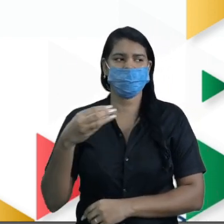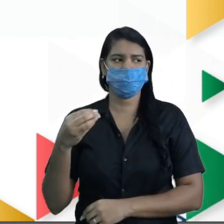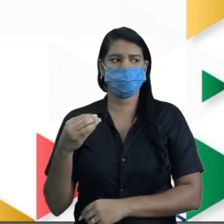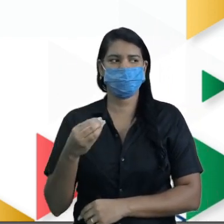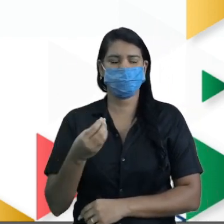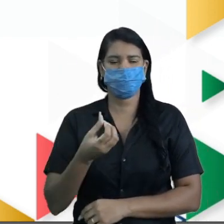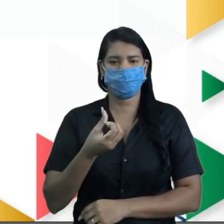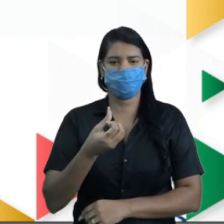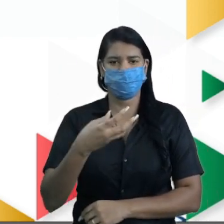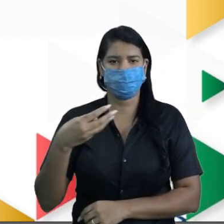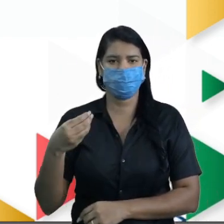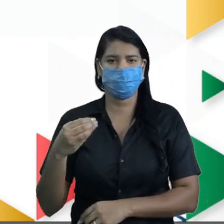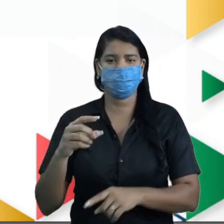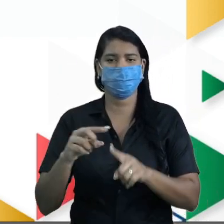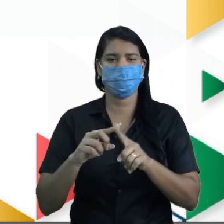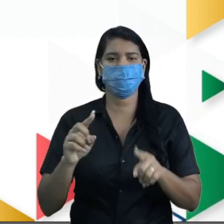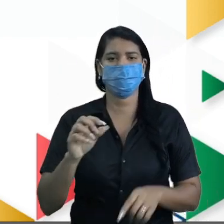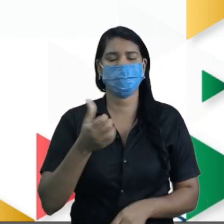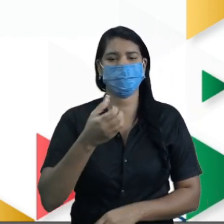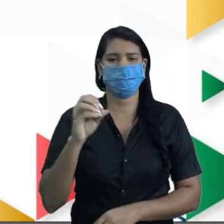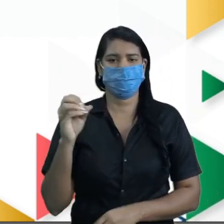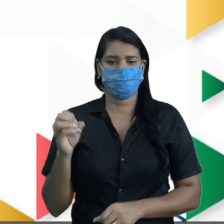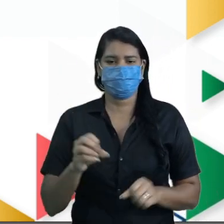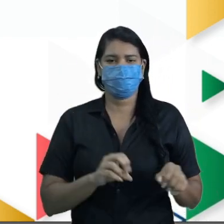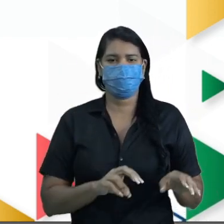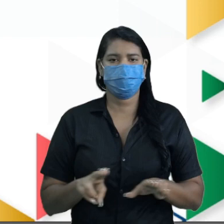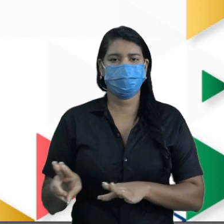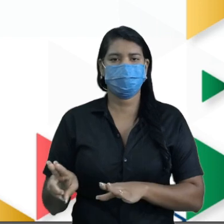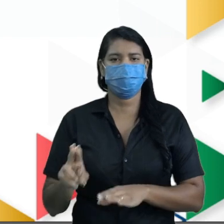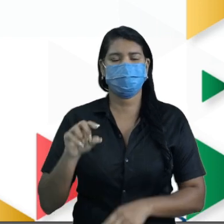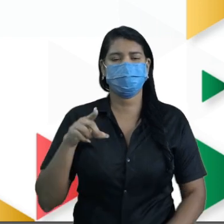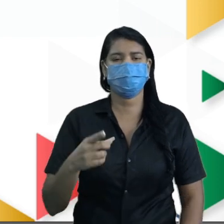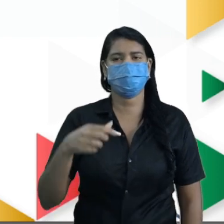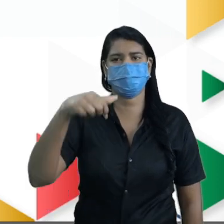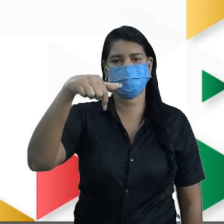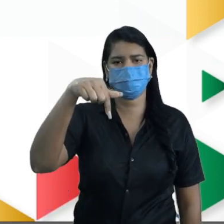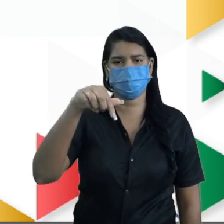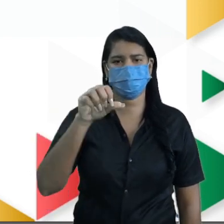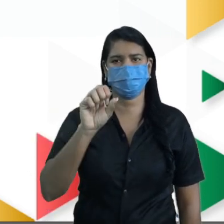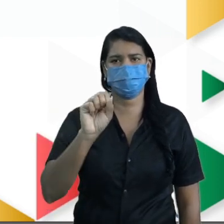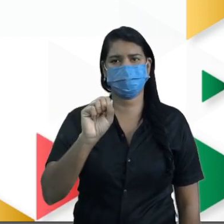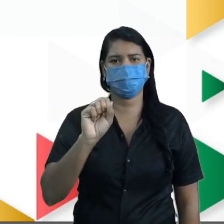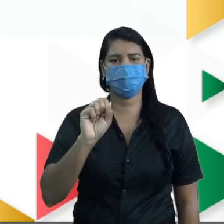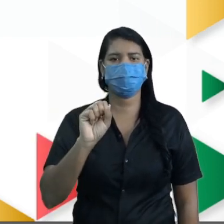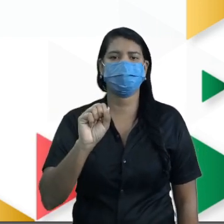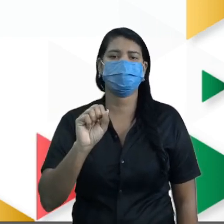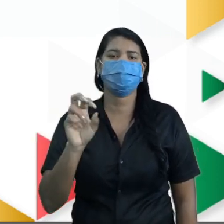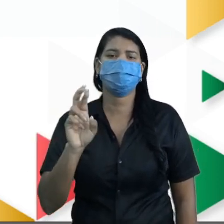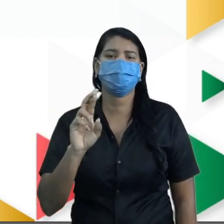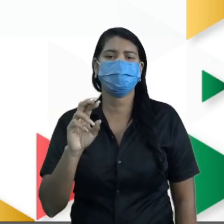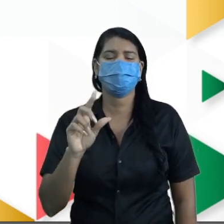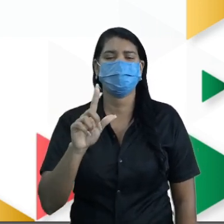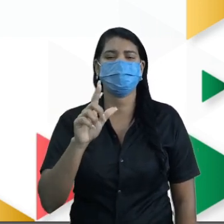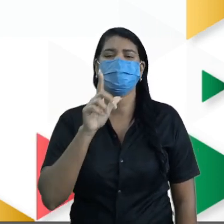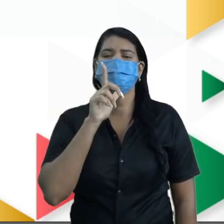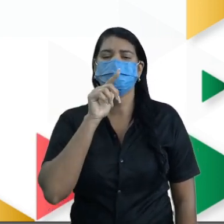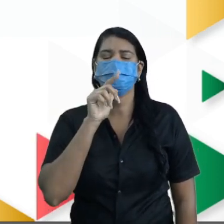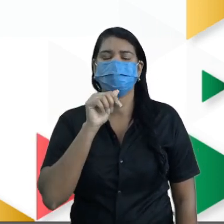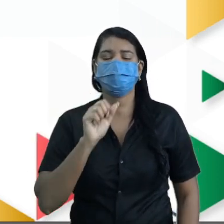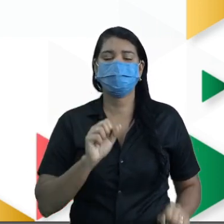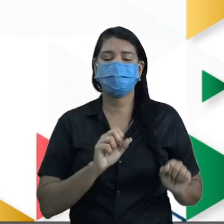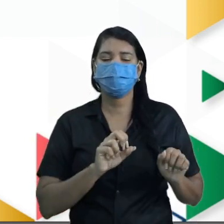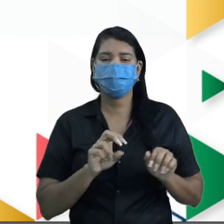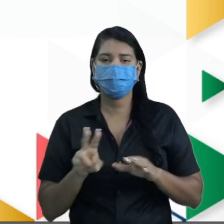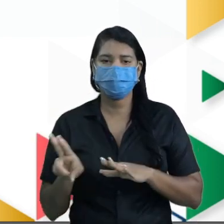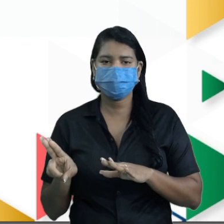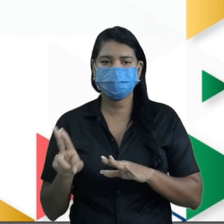mais 100. Ela gastava por semana 1.780 litros de água. Isso na semana.